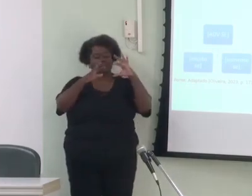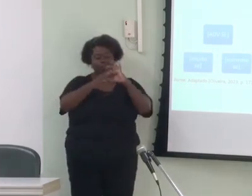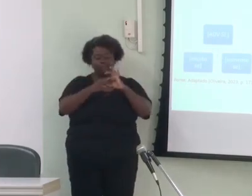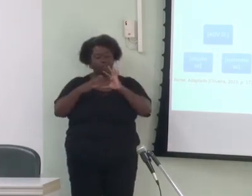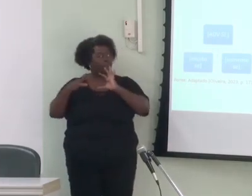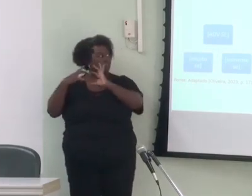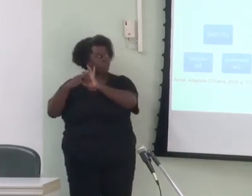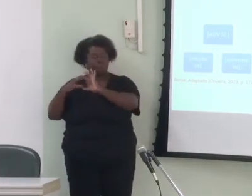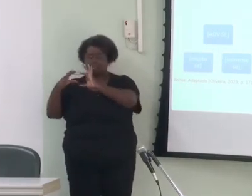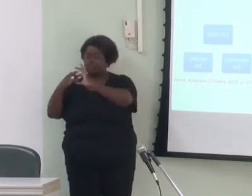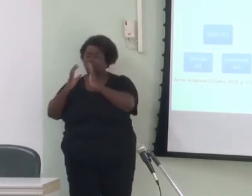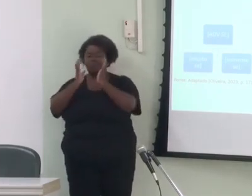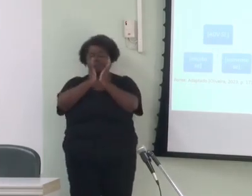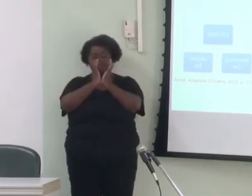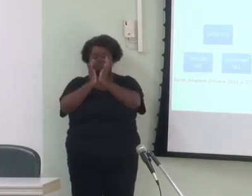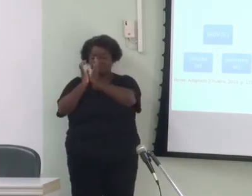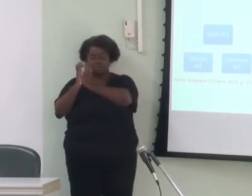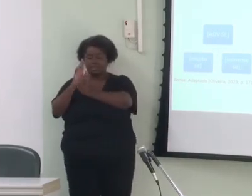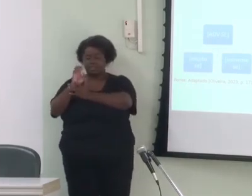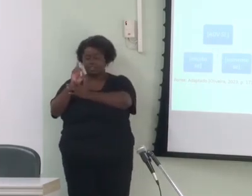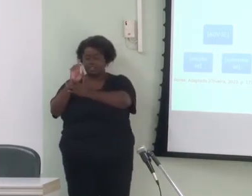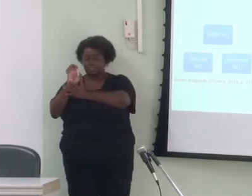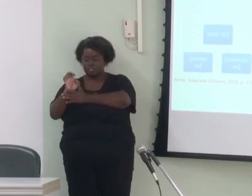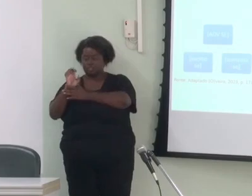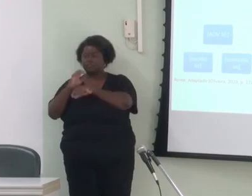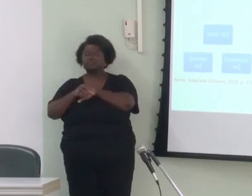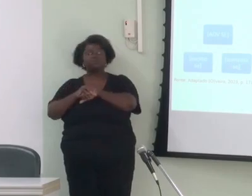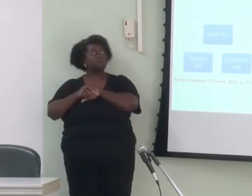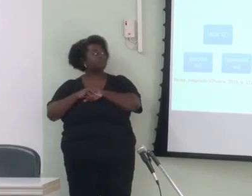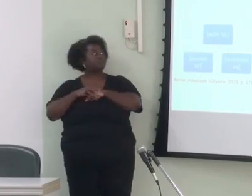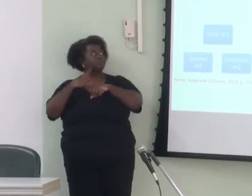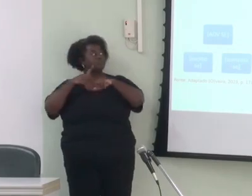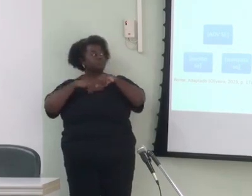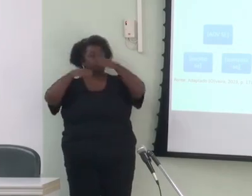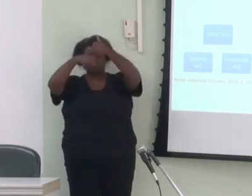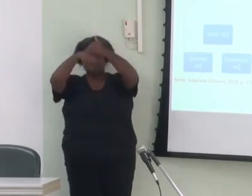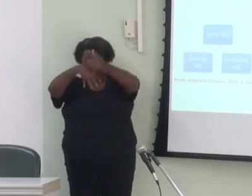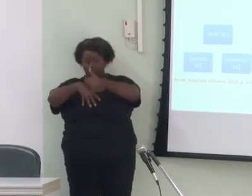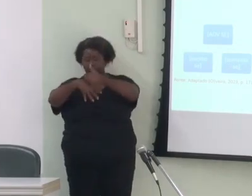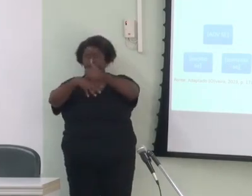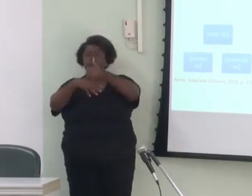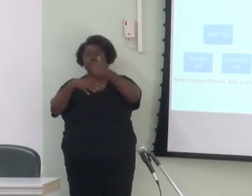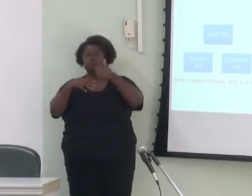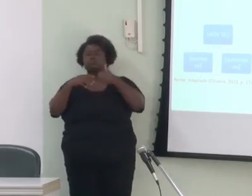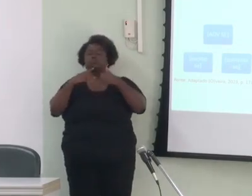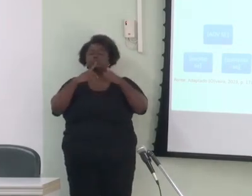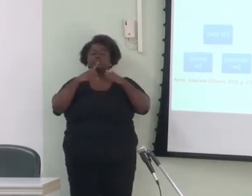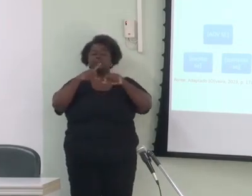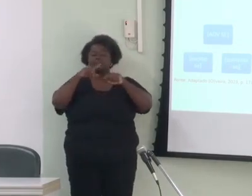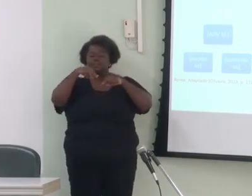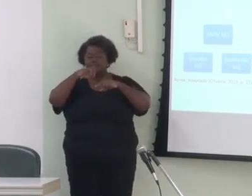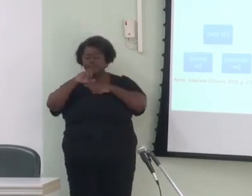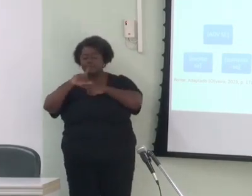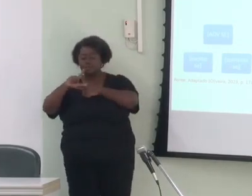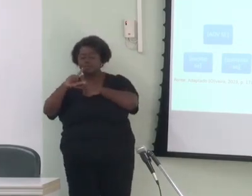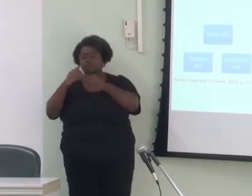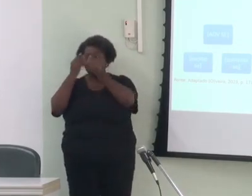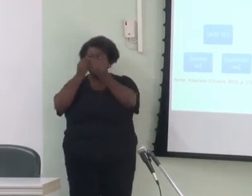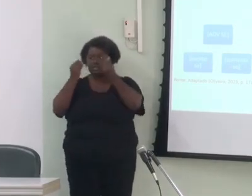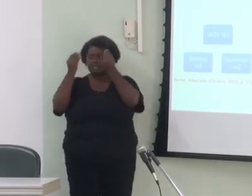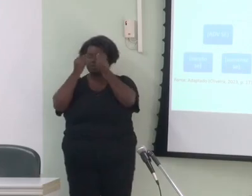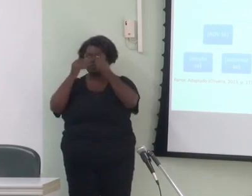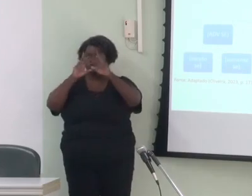ampla rede ao ligar verticalmente construções com diferentes níveis de abstração elos de herança